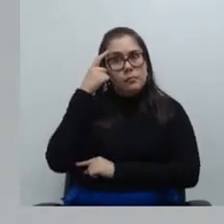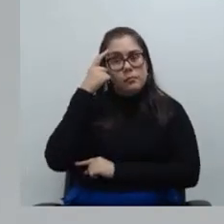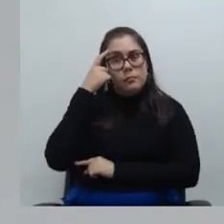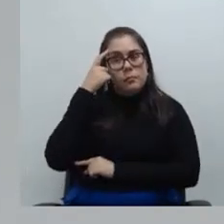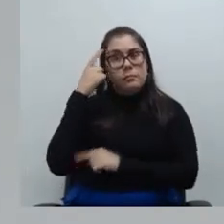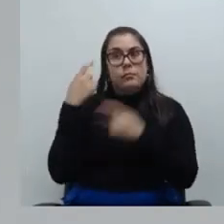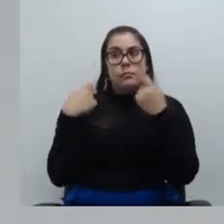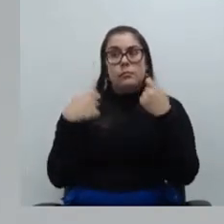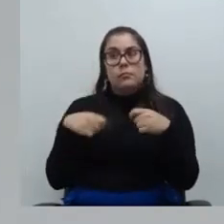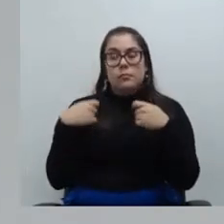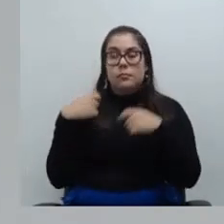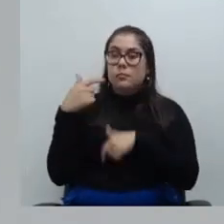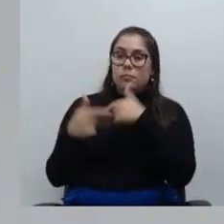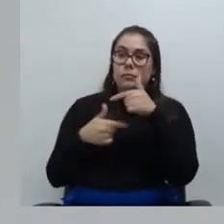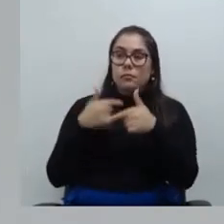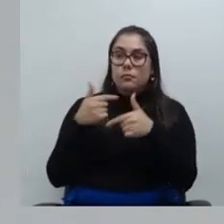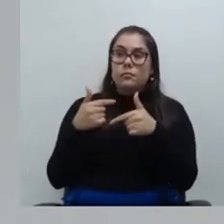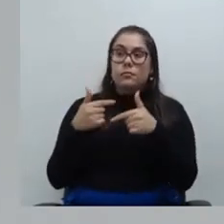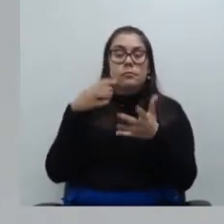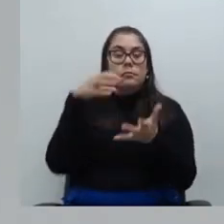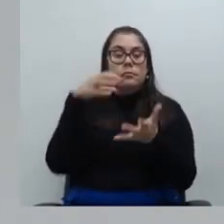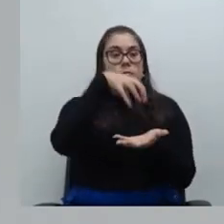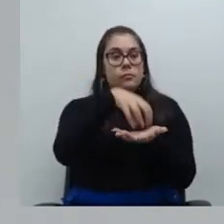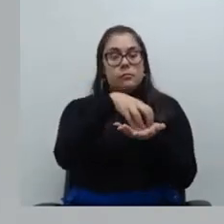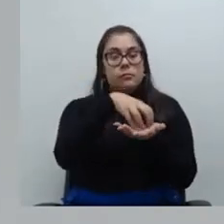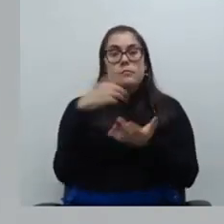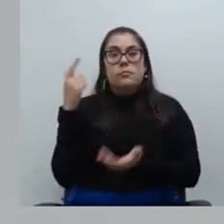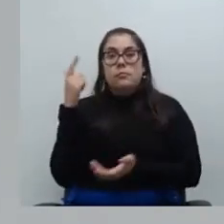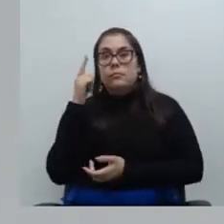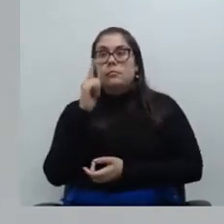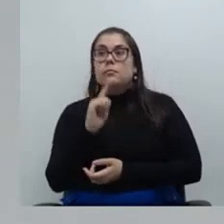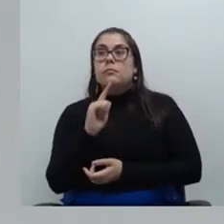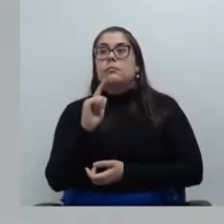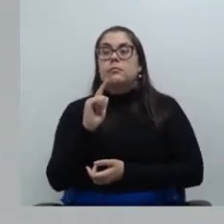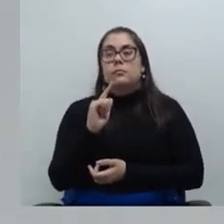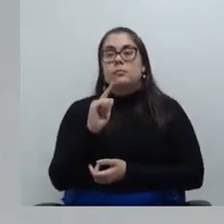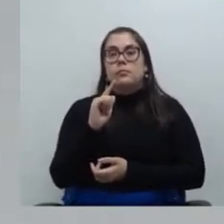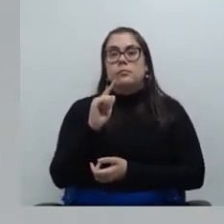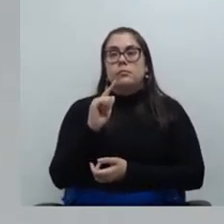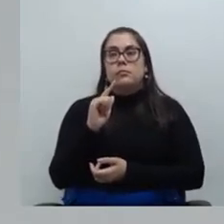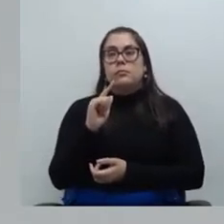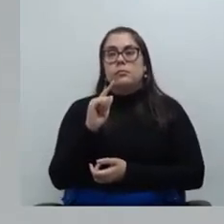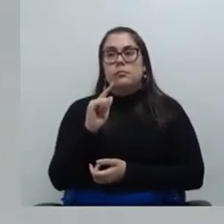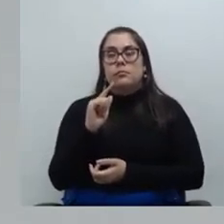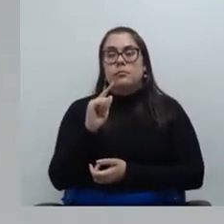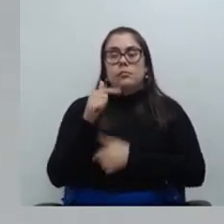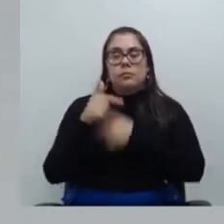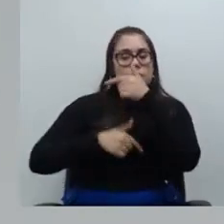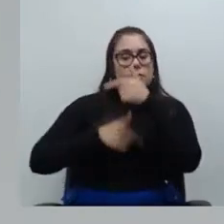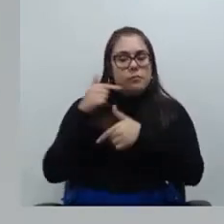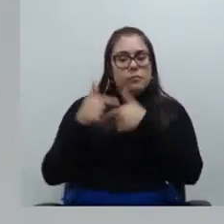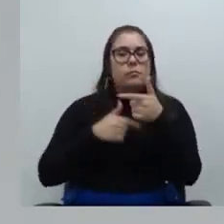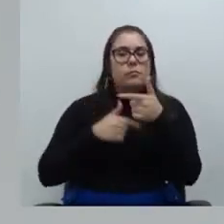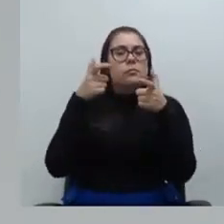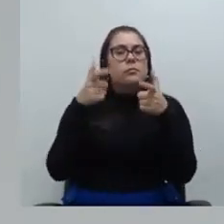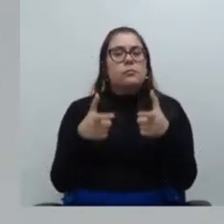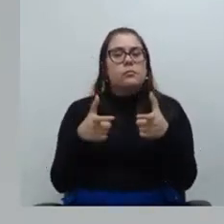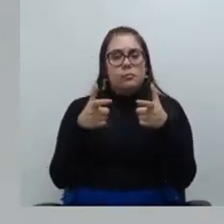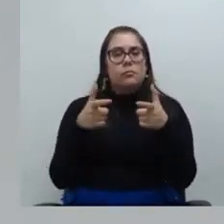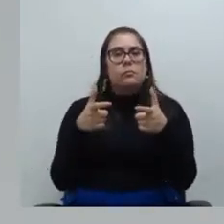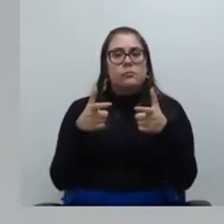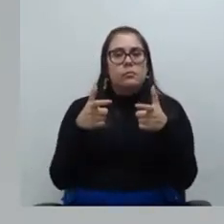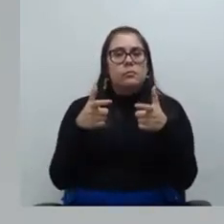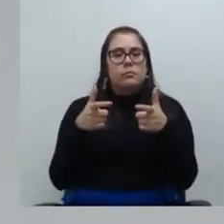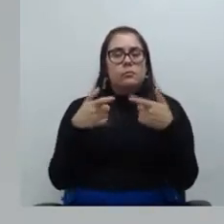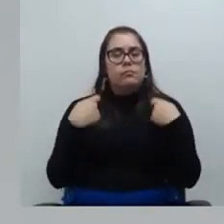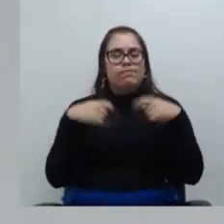teriam que estar com atribuições nas unidades e nas regionais para conseguirmos então fazer direcionamento dele aonde ele efetivamente vai estar